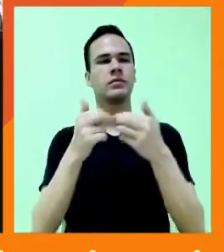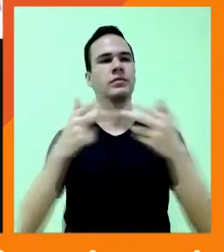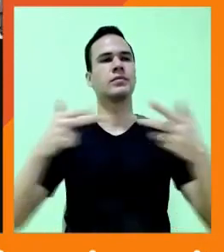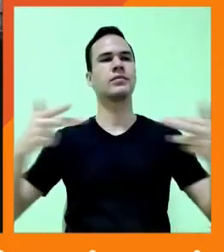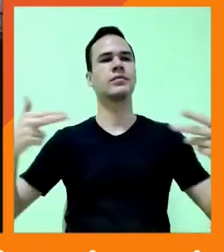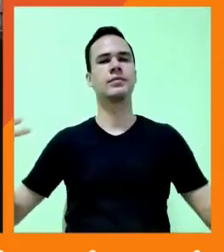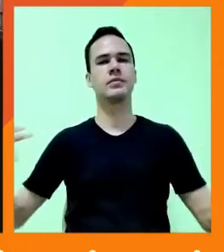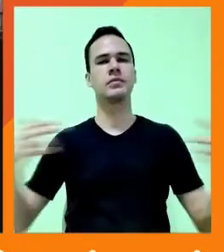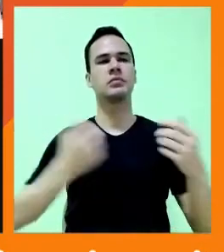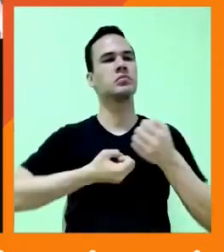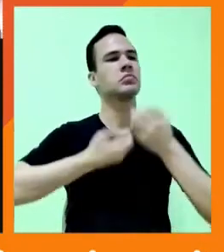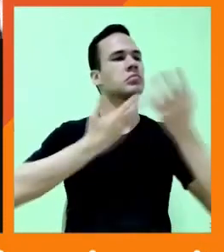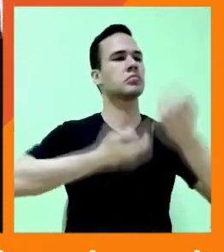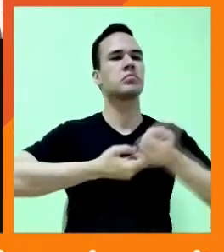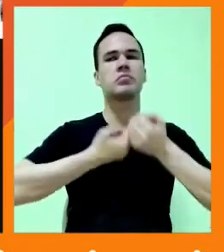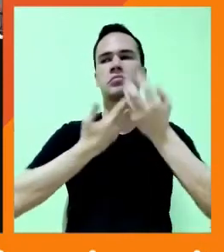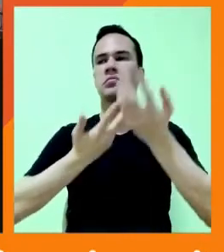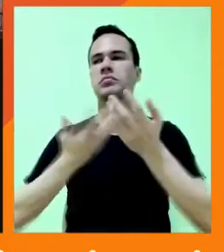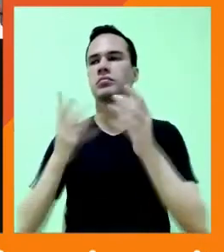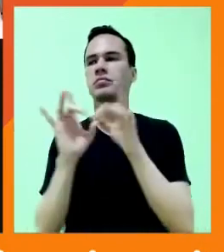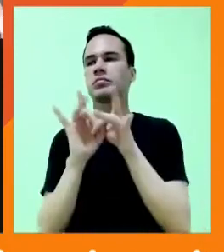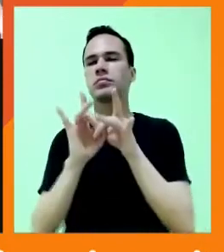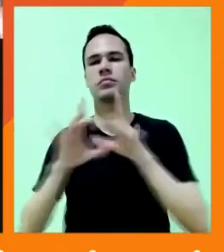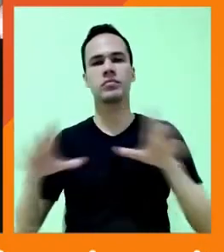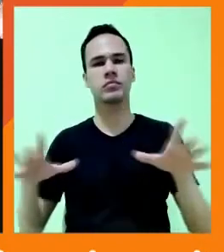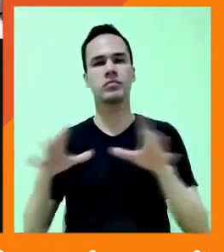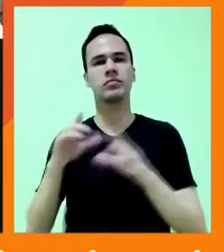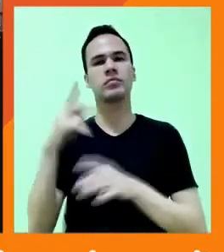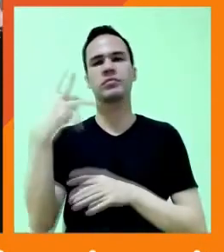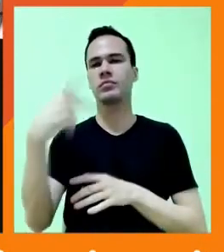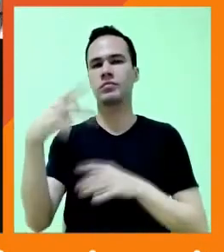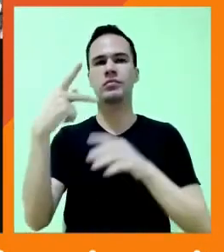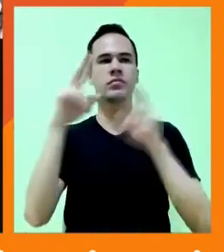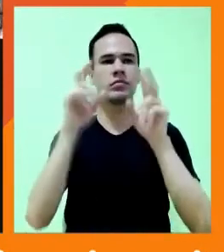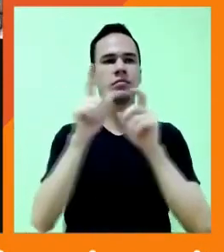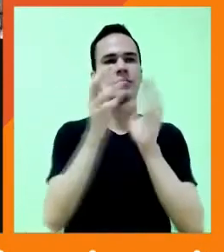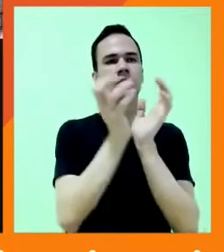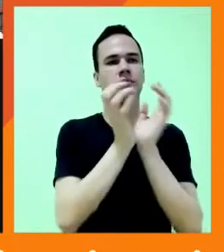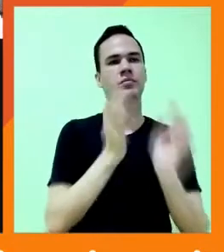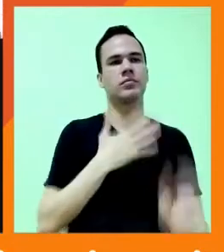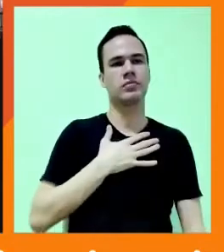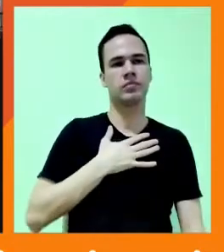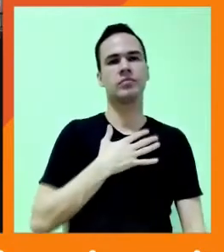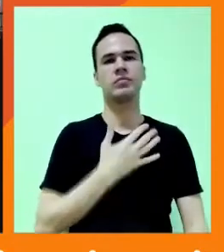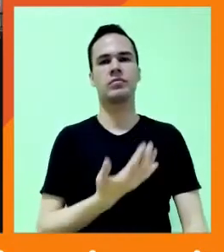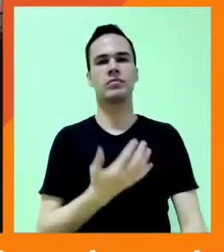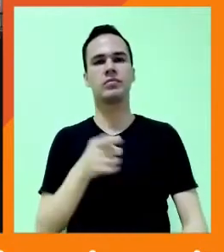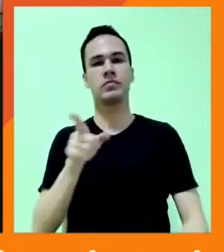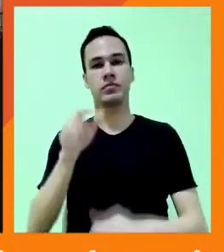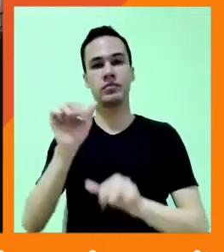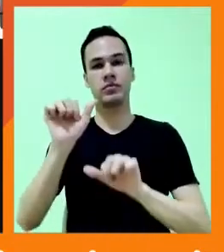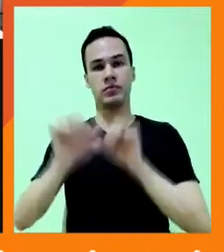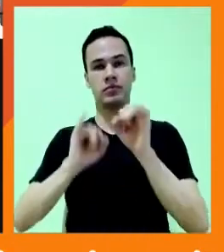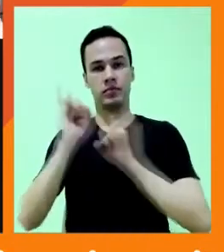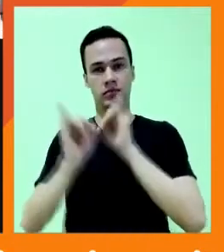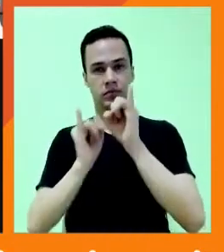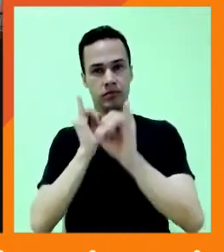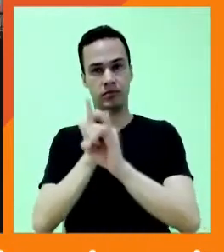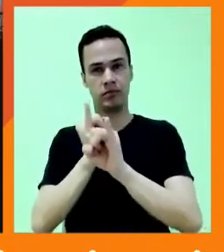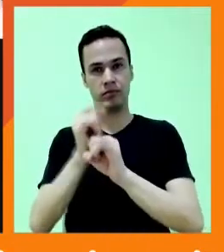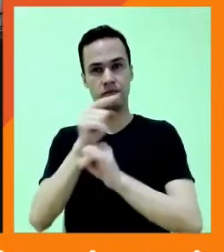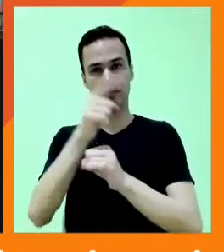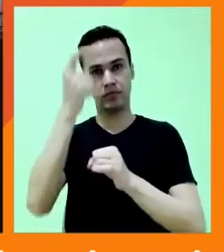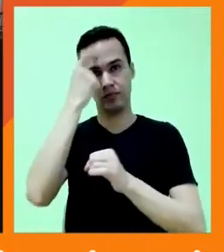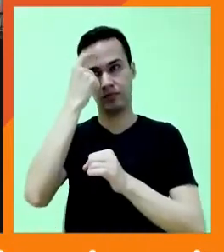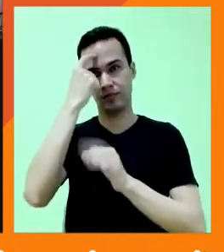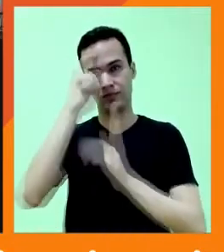no que quisesse, encontrar o seu nicho, achar a sua turma. Quando a internet vira essa corrida maluca por número, a gente só